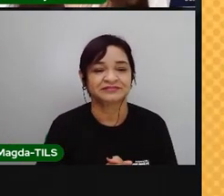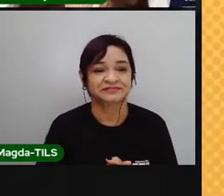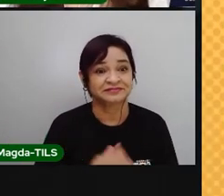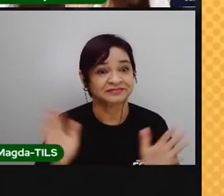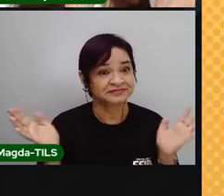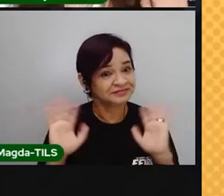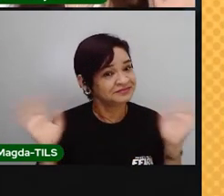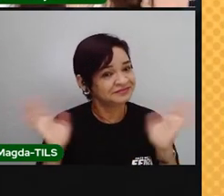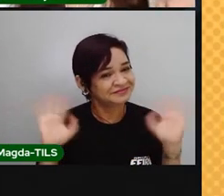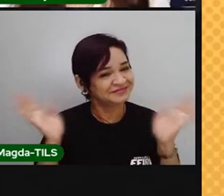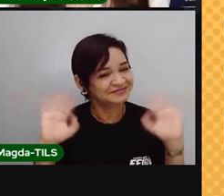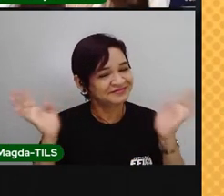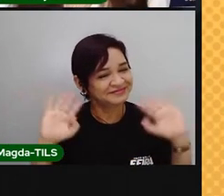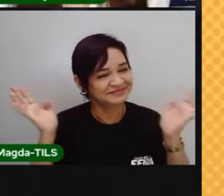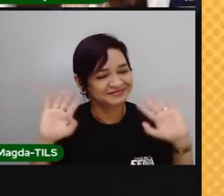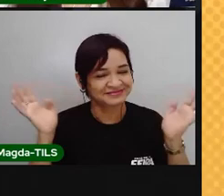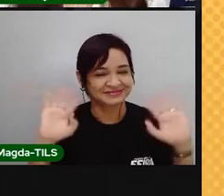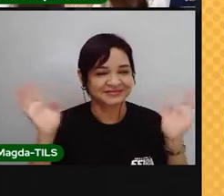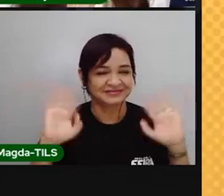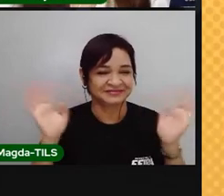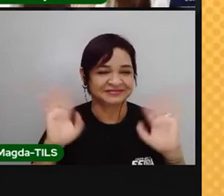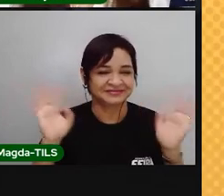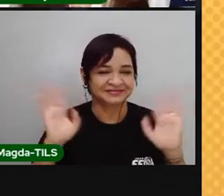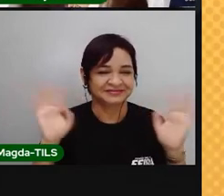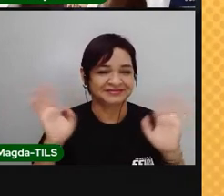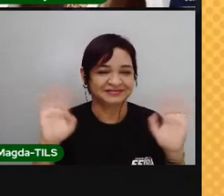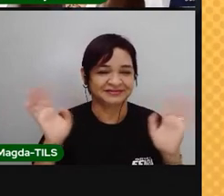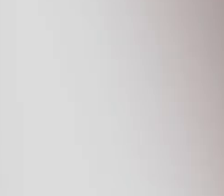mais, pessoal. Tchau, tchau. Até a próxima aula.